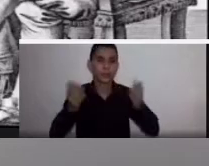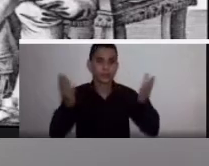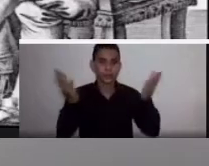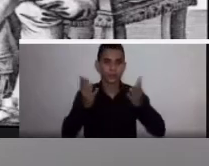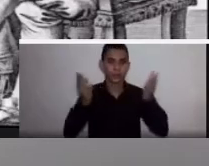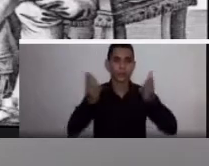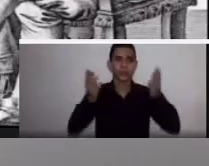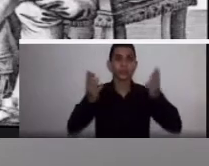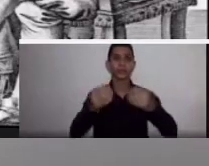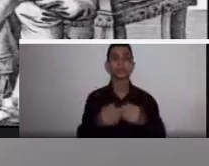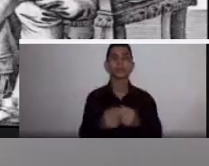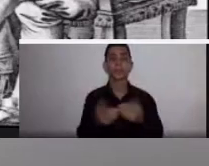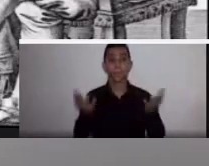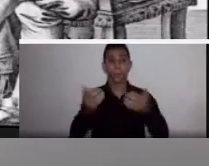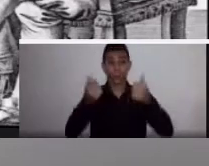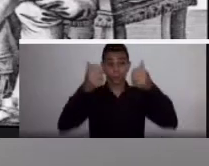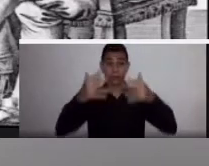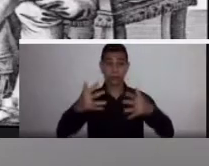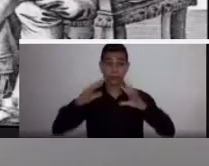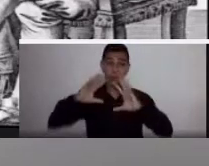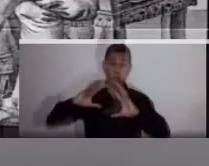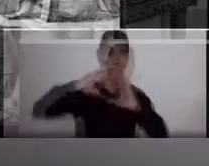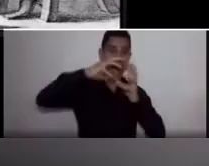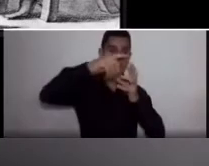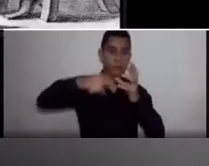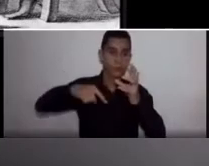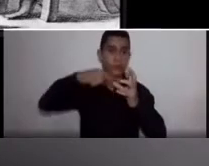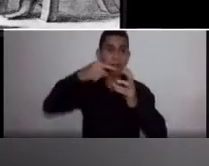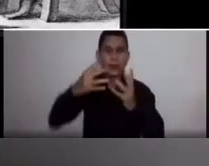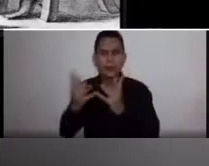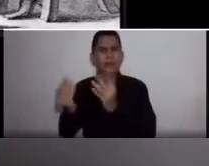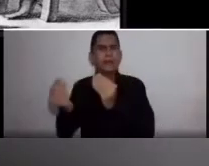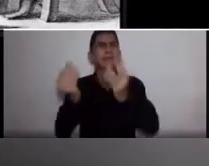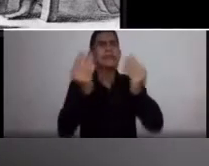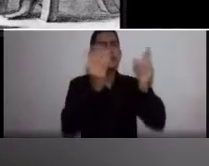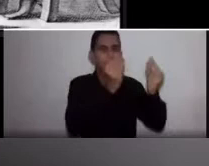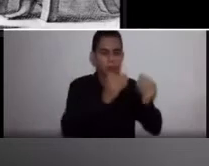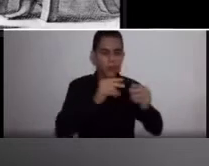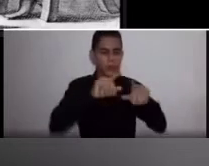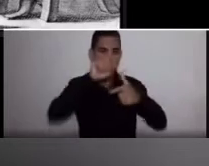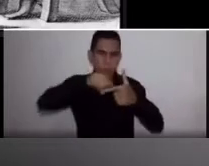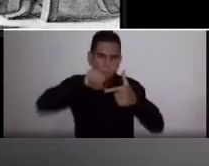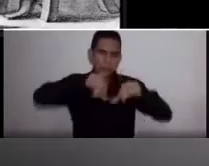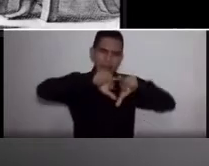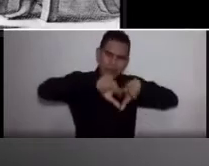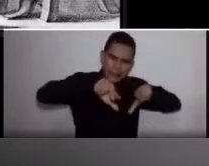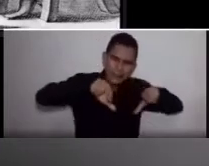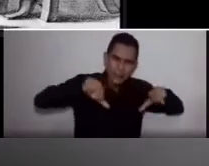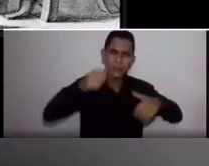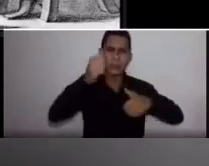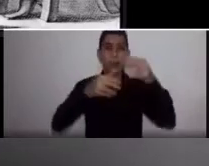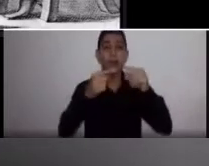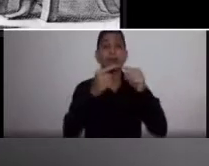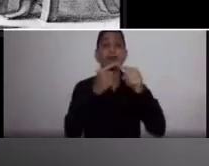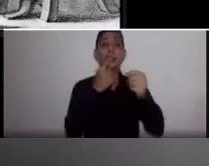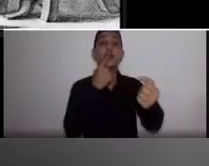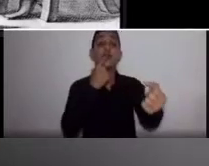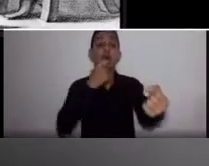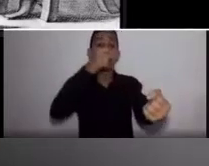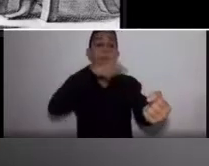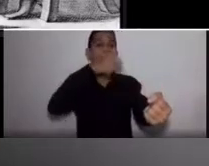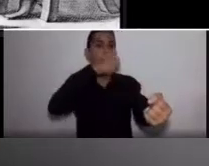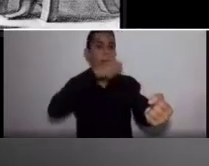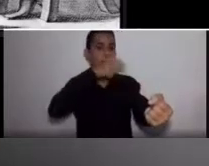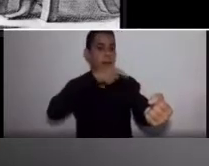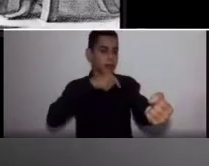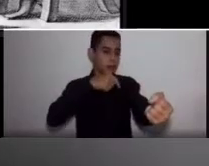já existiu no mundo todo muitos e muitos problemas relativos à transfusão. E a transfusão sempre foi